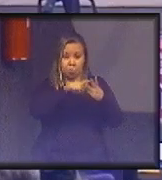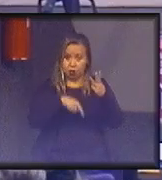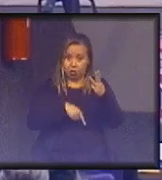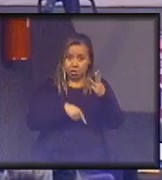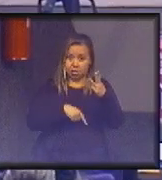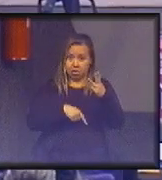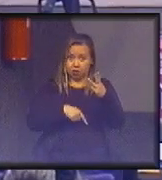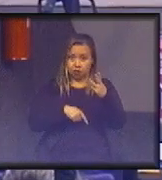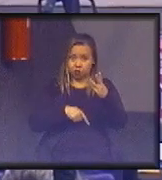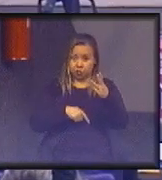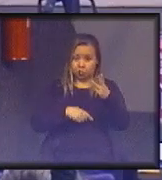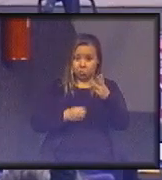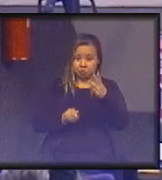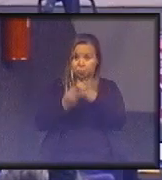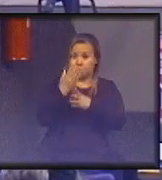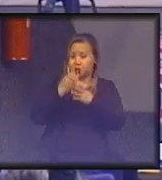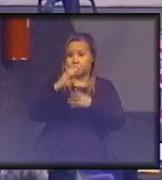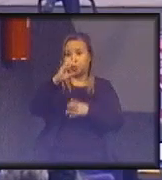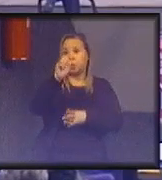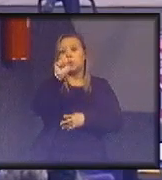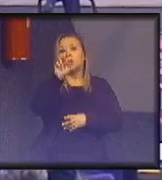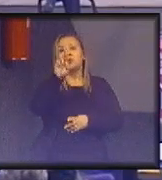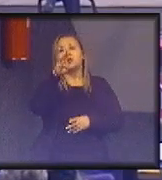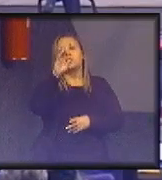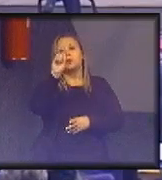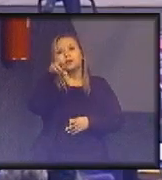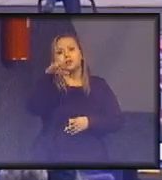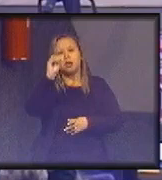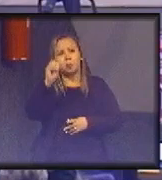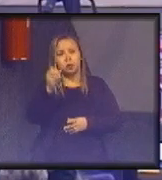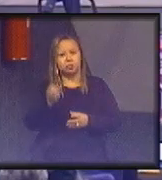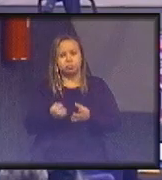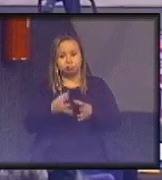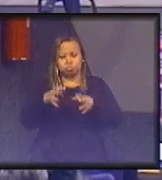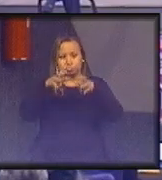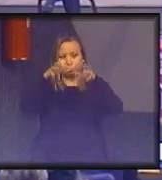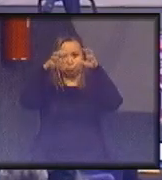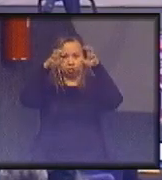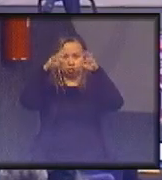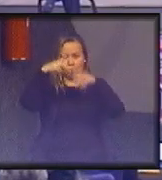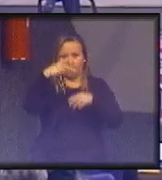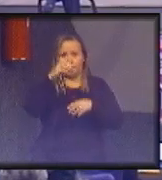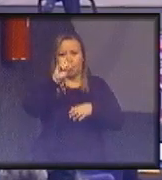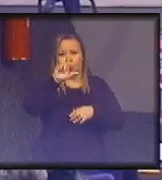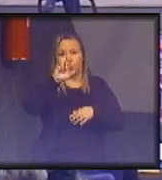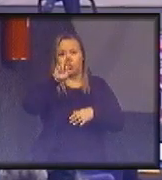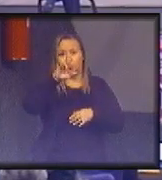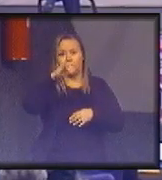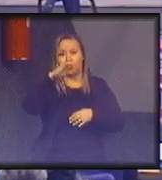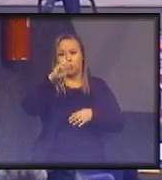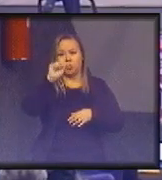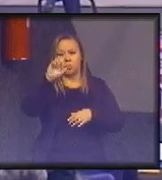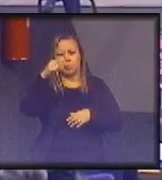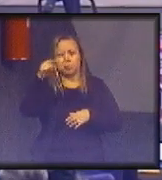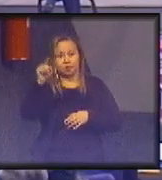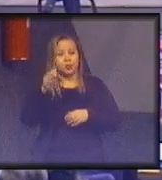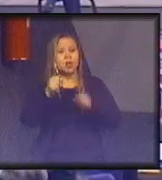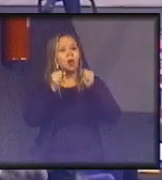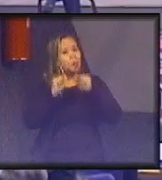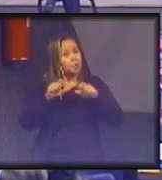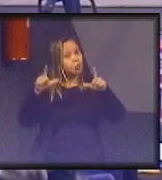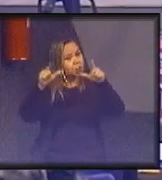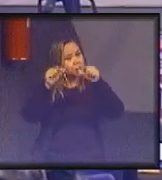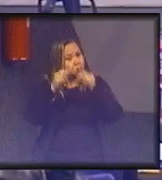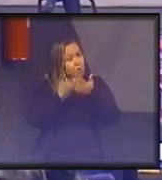de carbono. Então, eu pegando esse caso para dizer que é preciso reduzir muito significativamente as